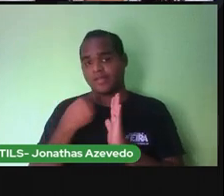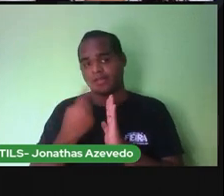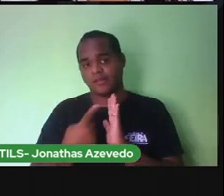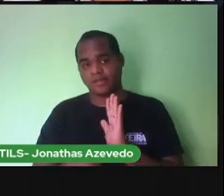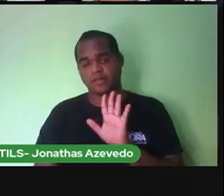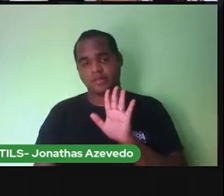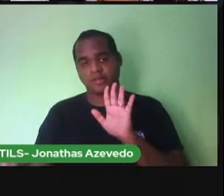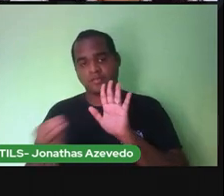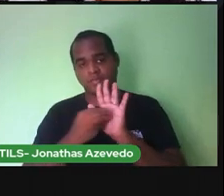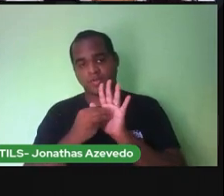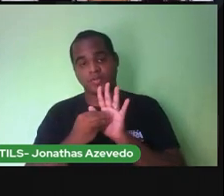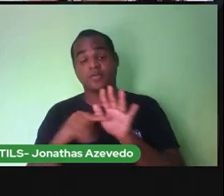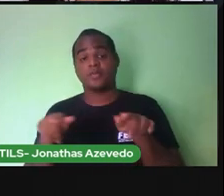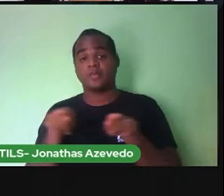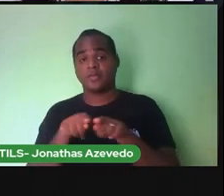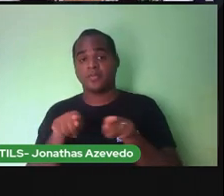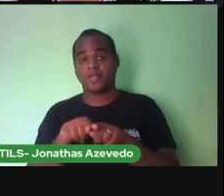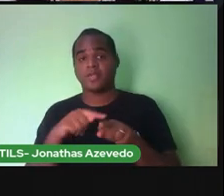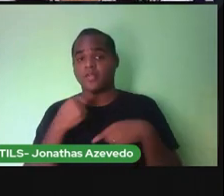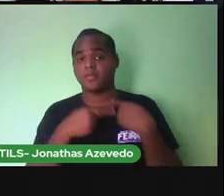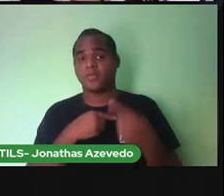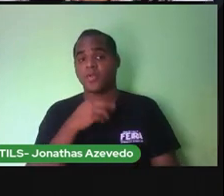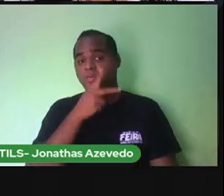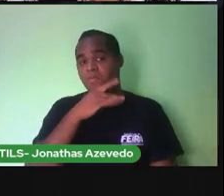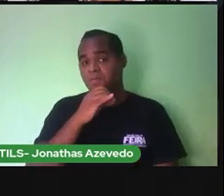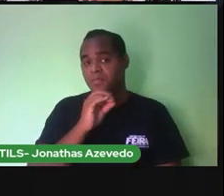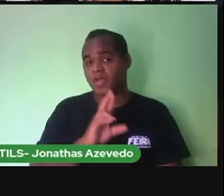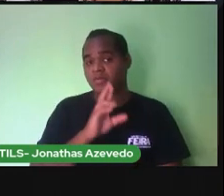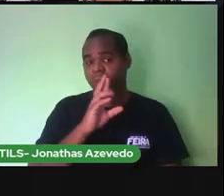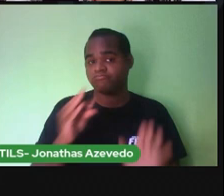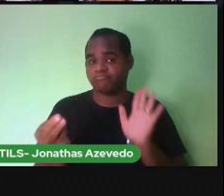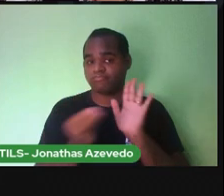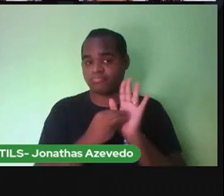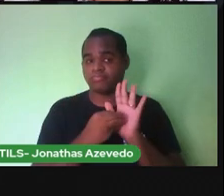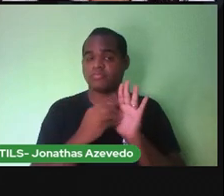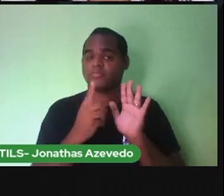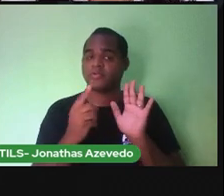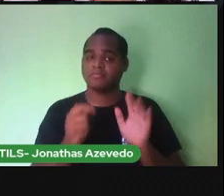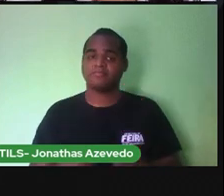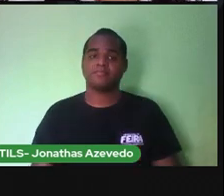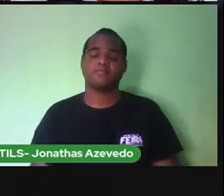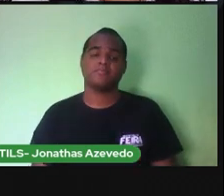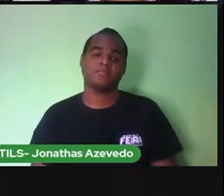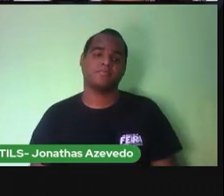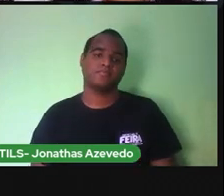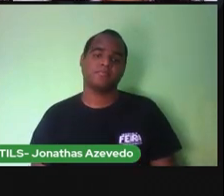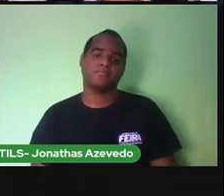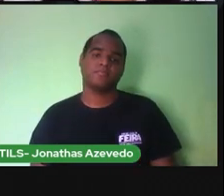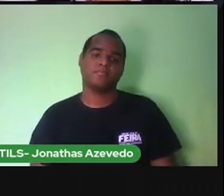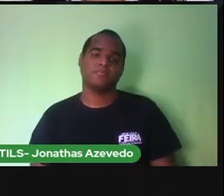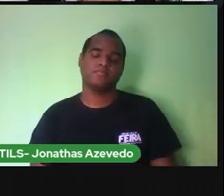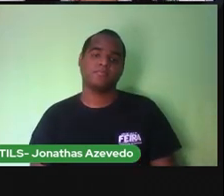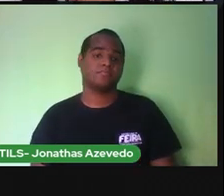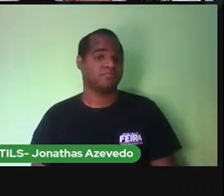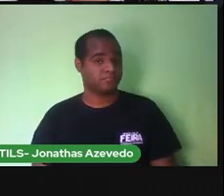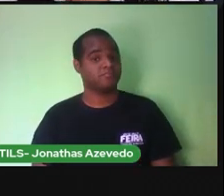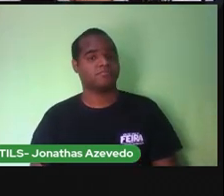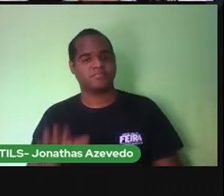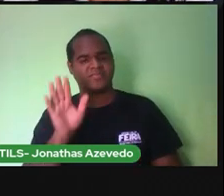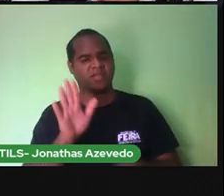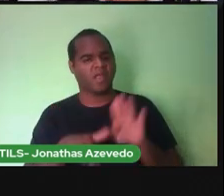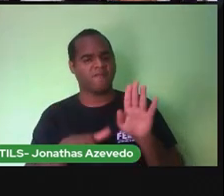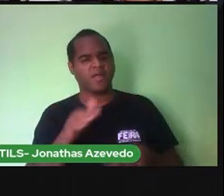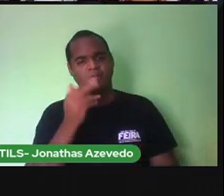e o pai foi ao cartório registrar às vezes não